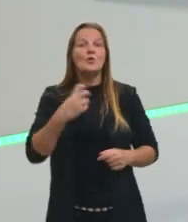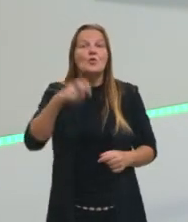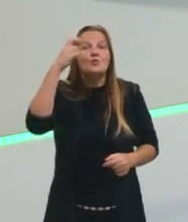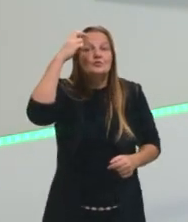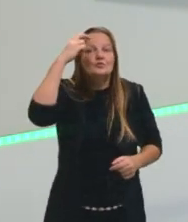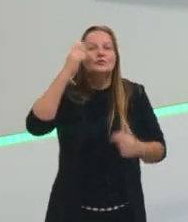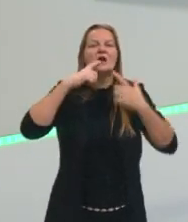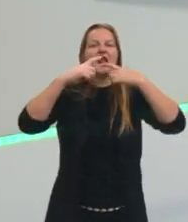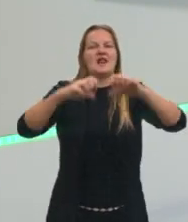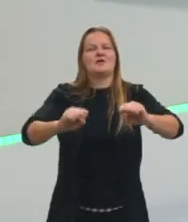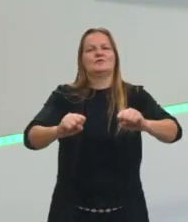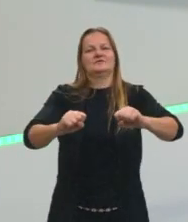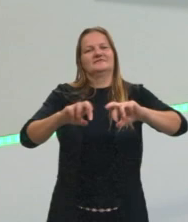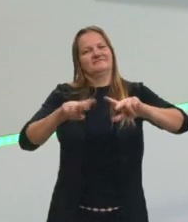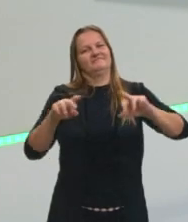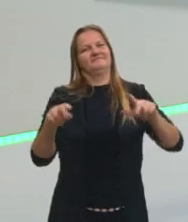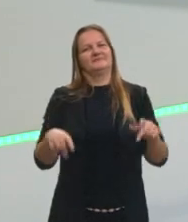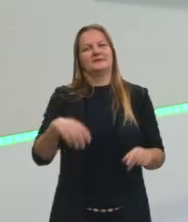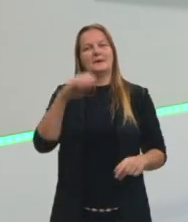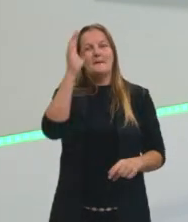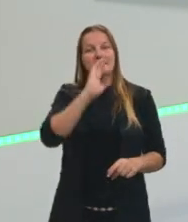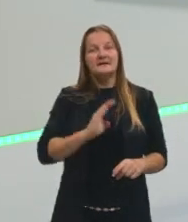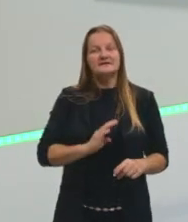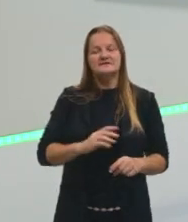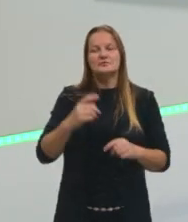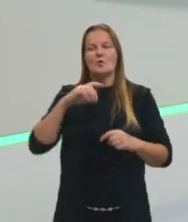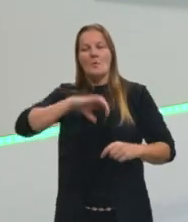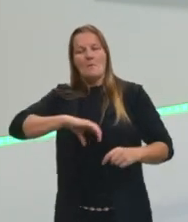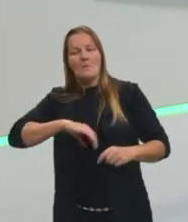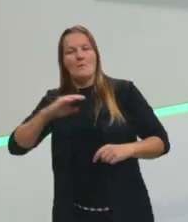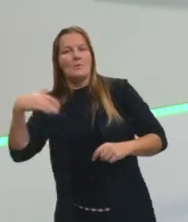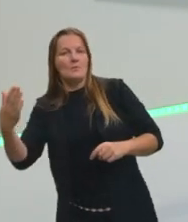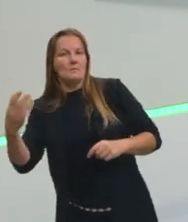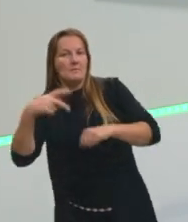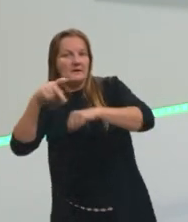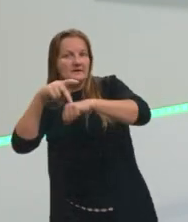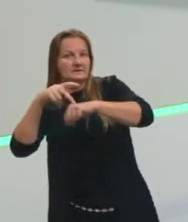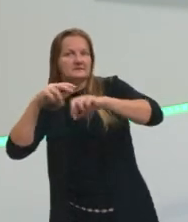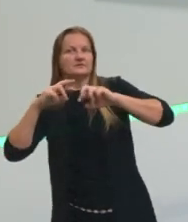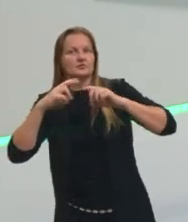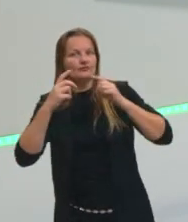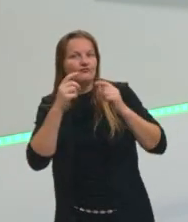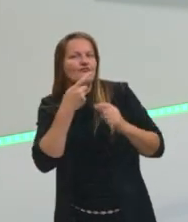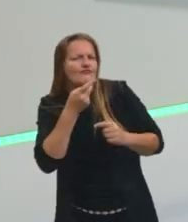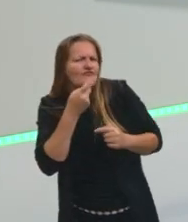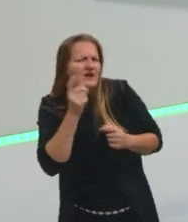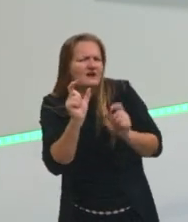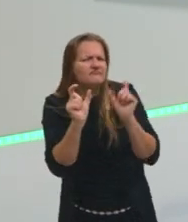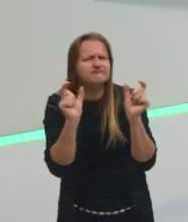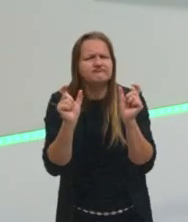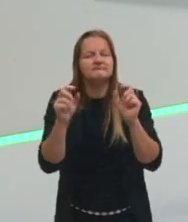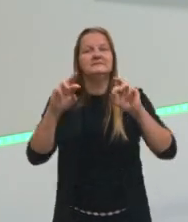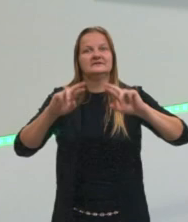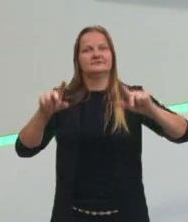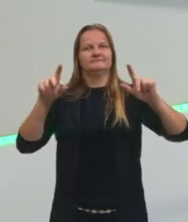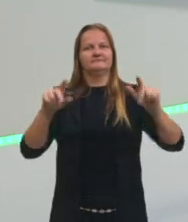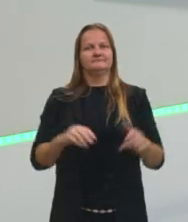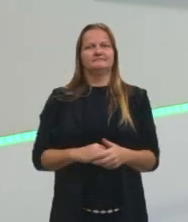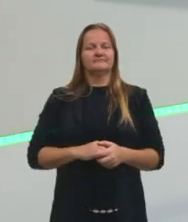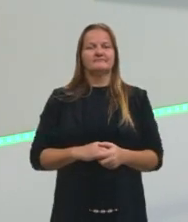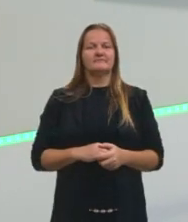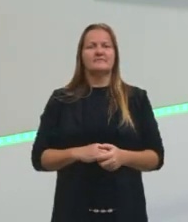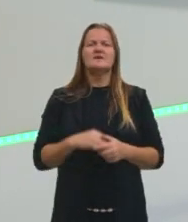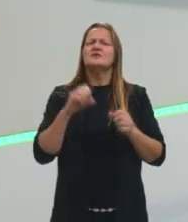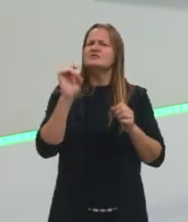diferentes. No Brasil se fala de um jeito, em Portugal se fala de outro. Mas se a gente for pensar essas alterações, elas não